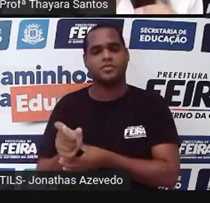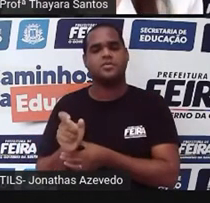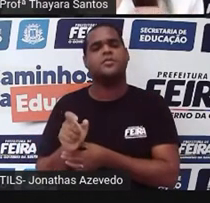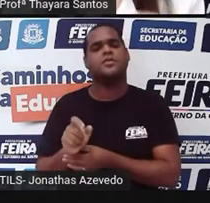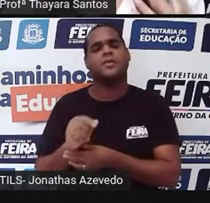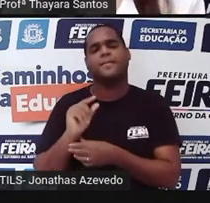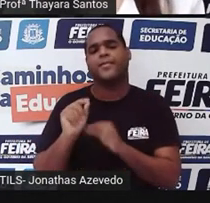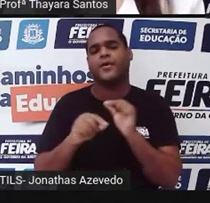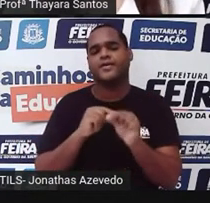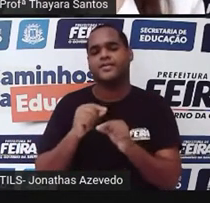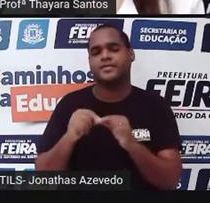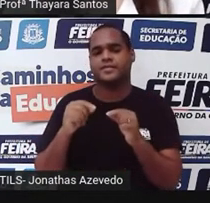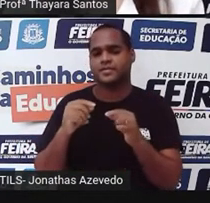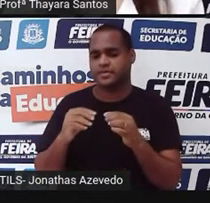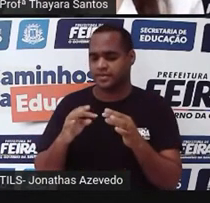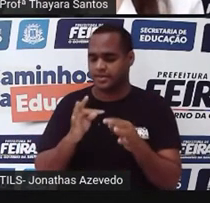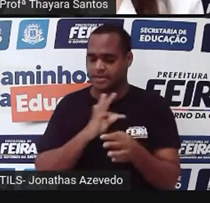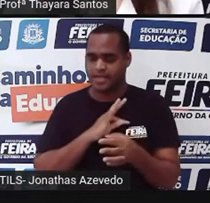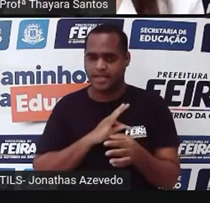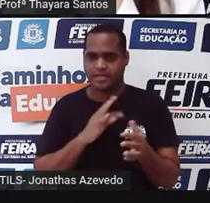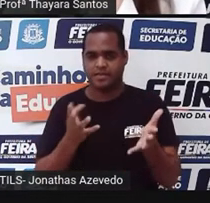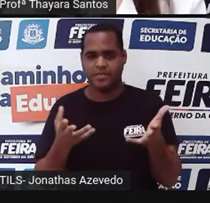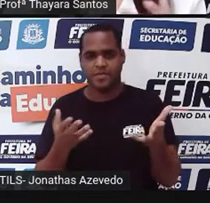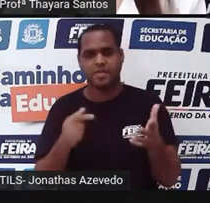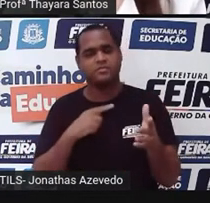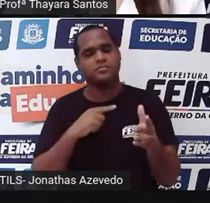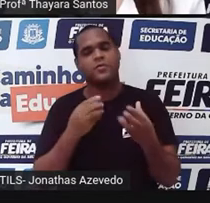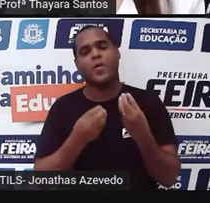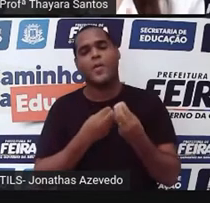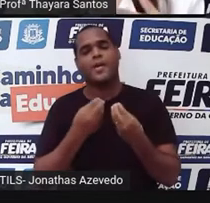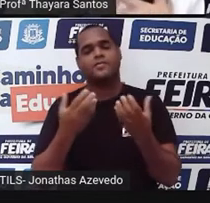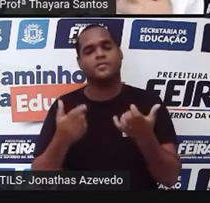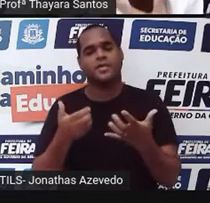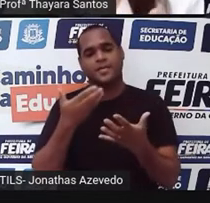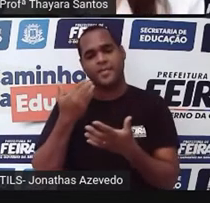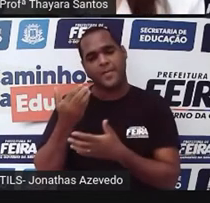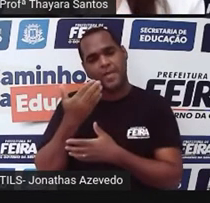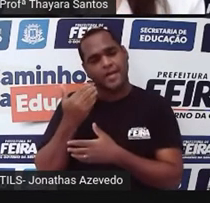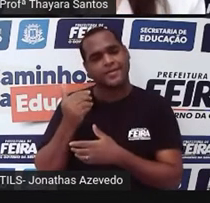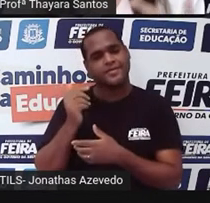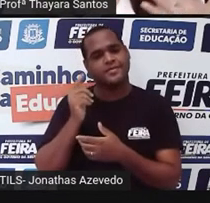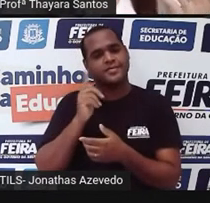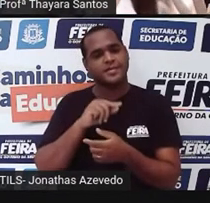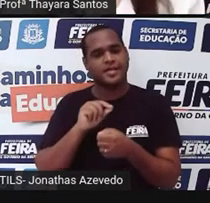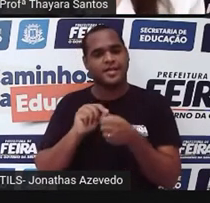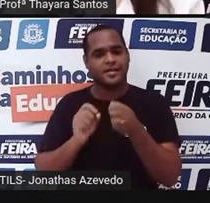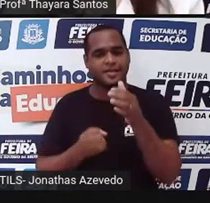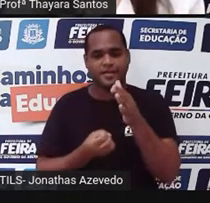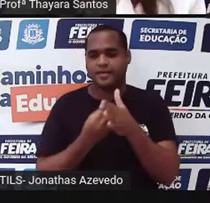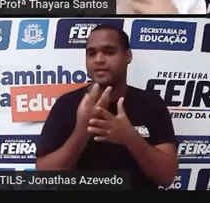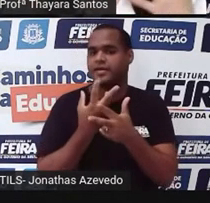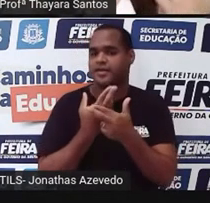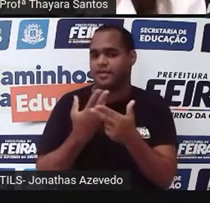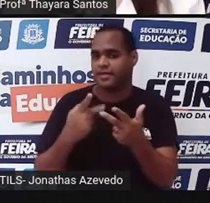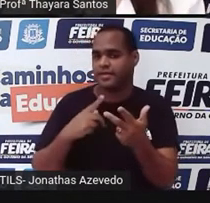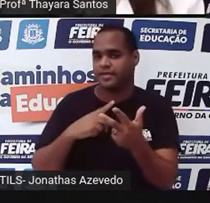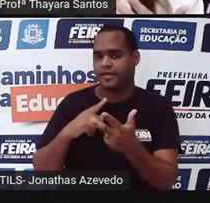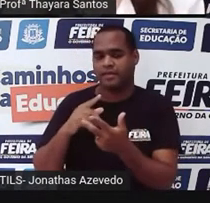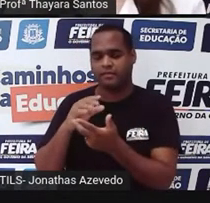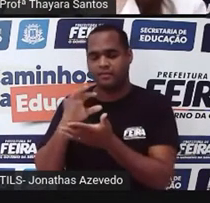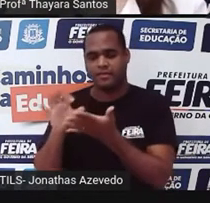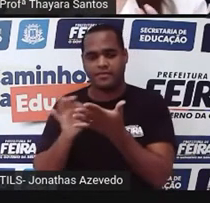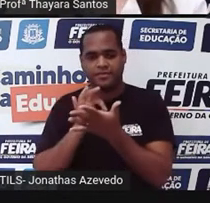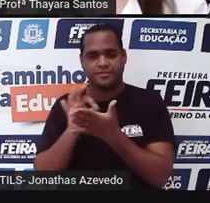geralmente através de técnicas que são artificiais. E essas técnicas vão ter como objetivo melhorar ou criar